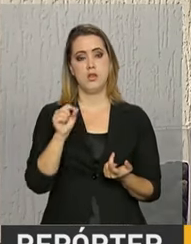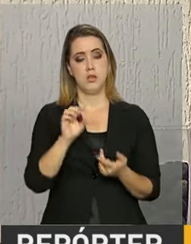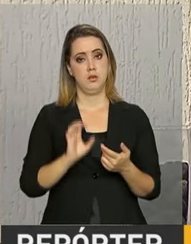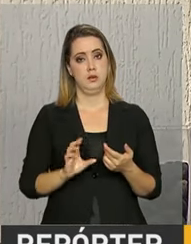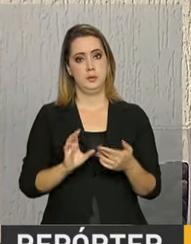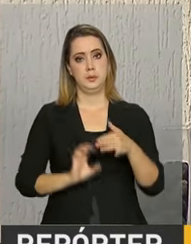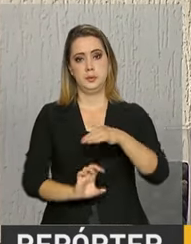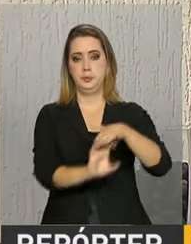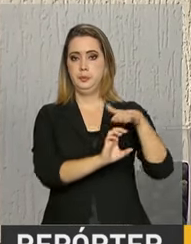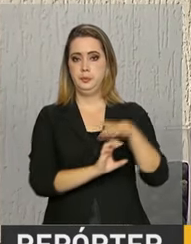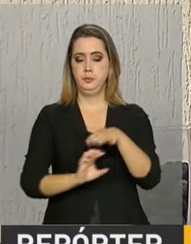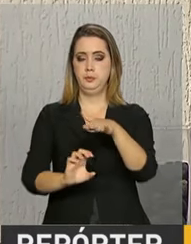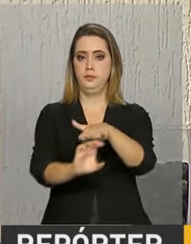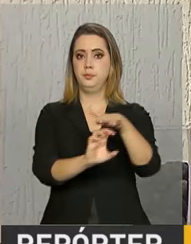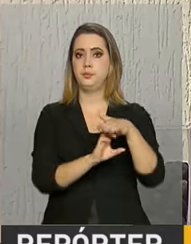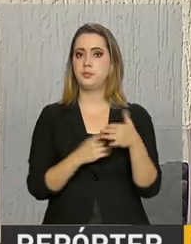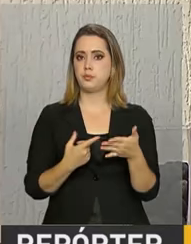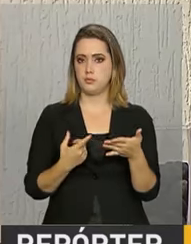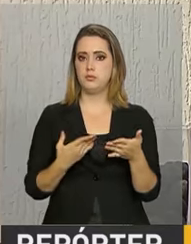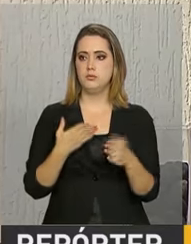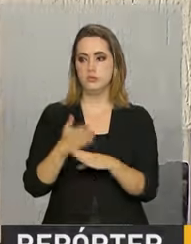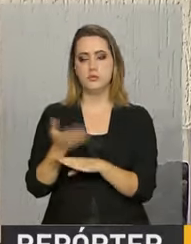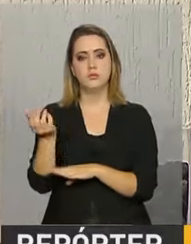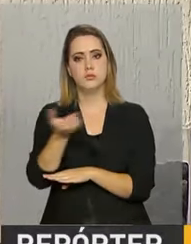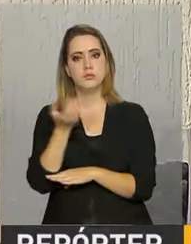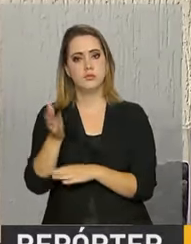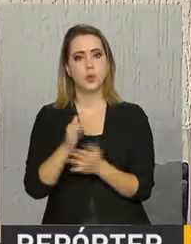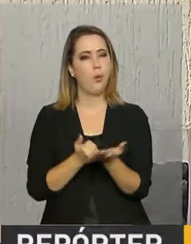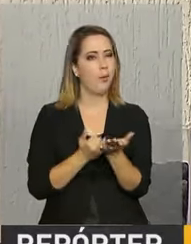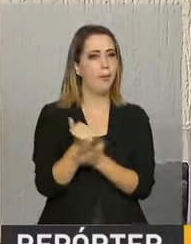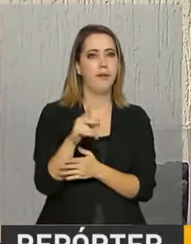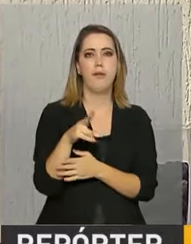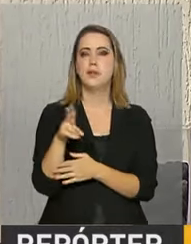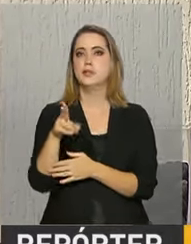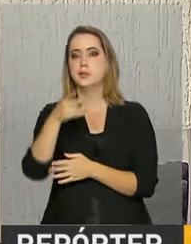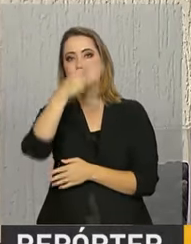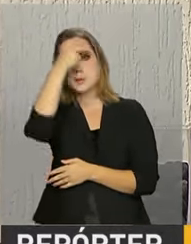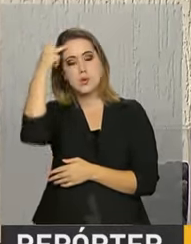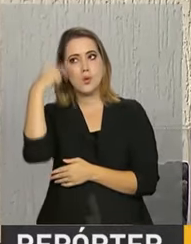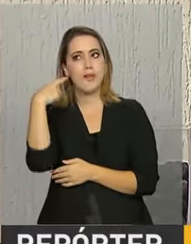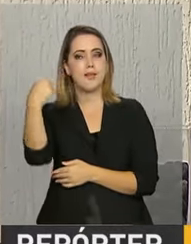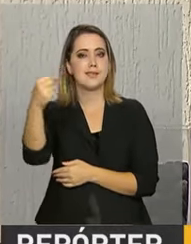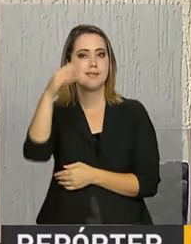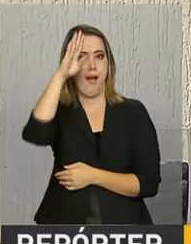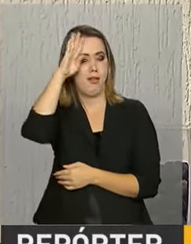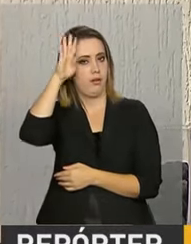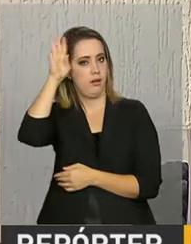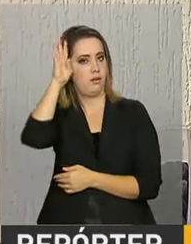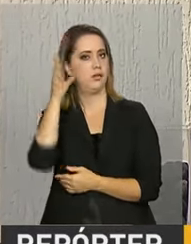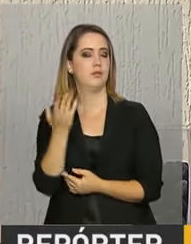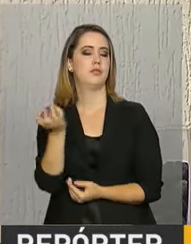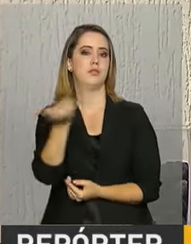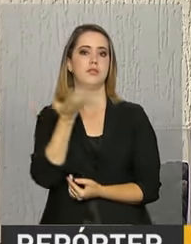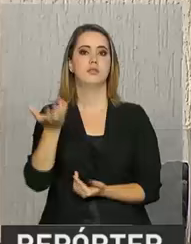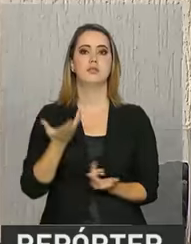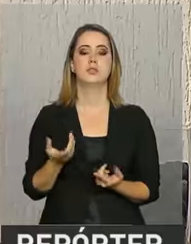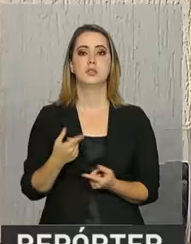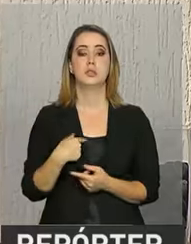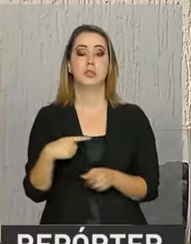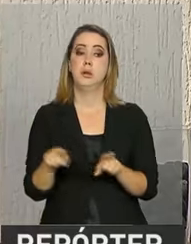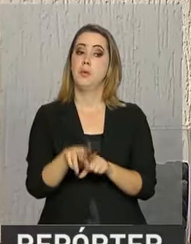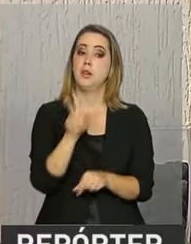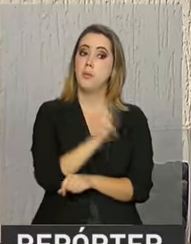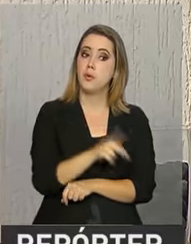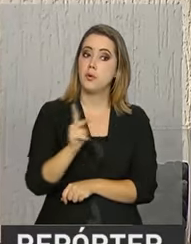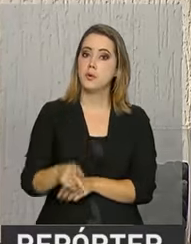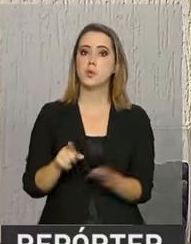participam e de empreendedores que entram no Inovativa, que vão desde universitários, empreendedores saindo da universidade, professores